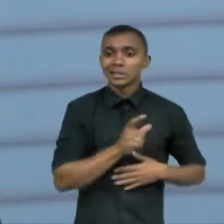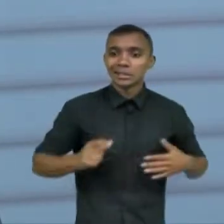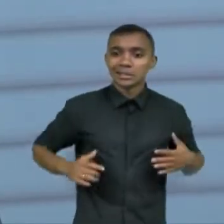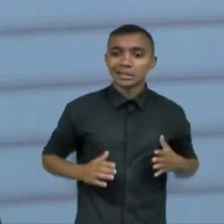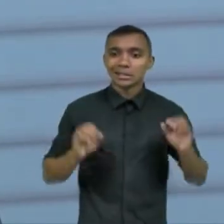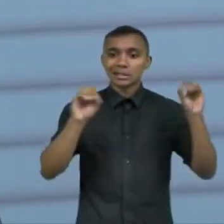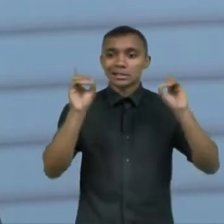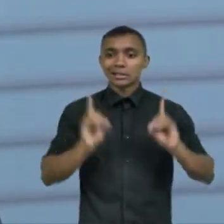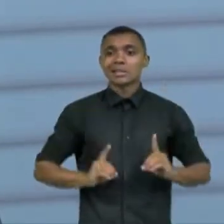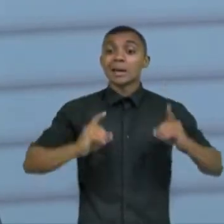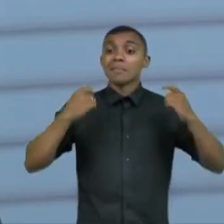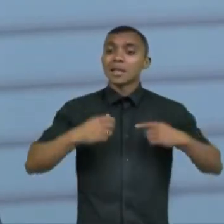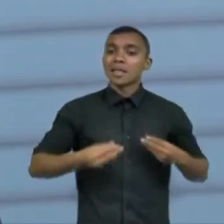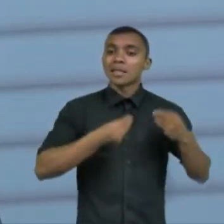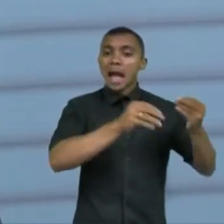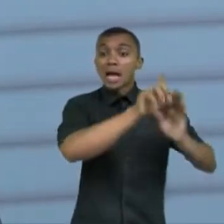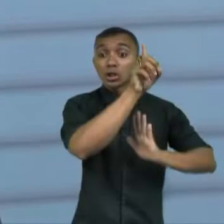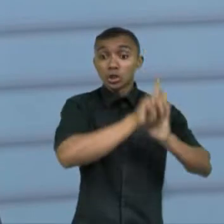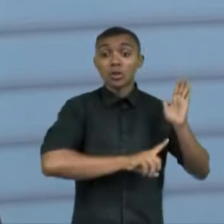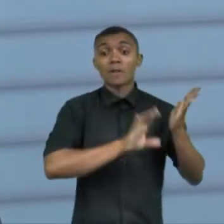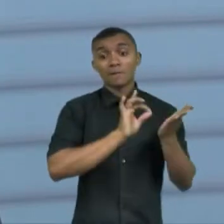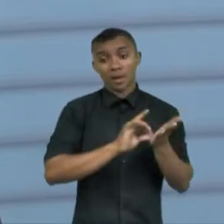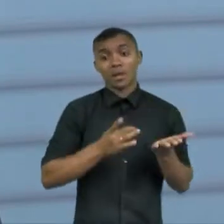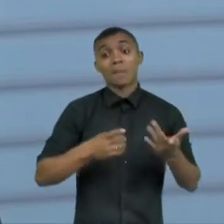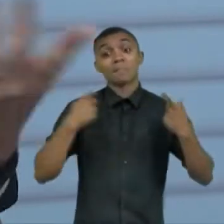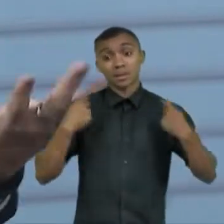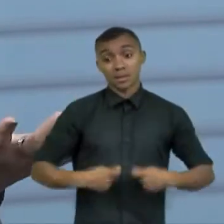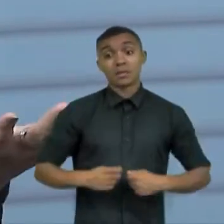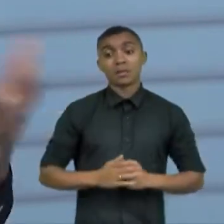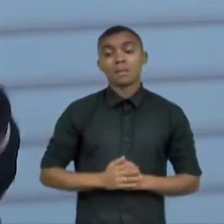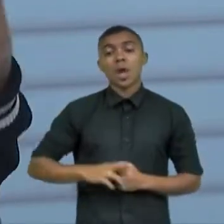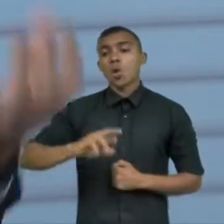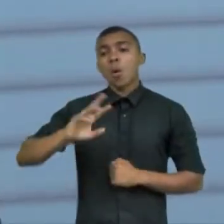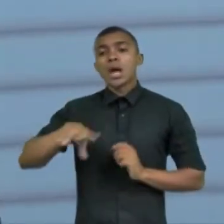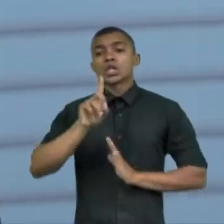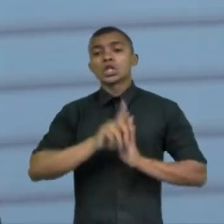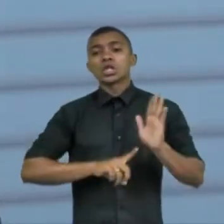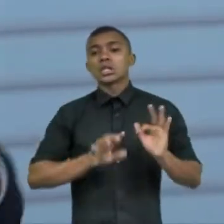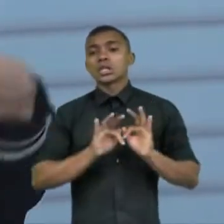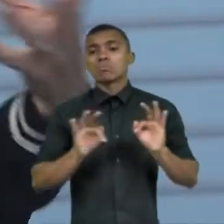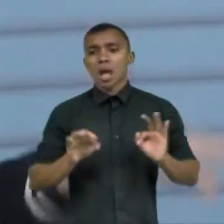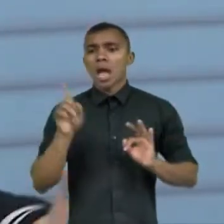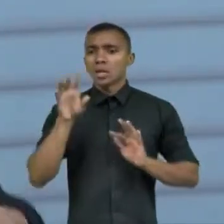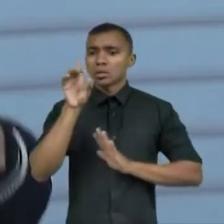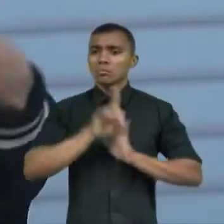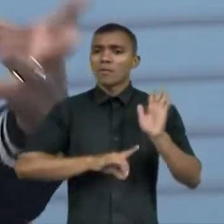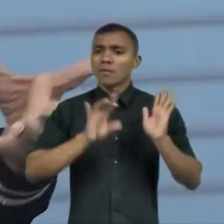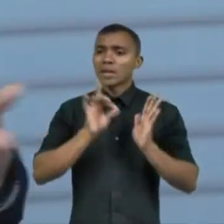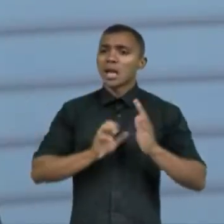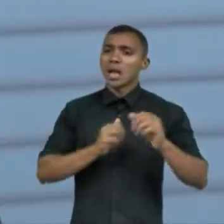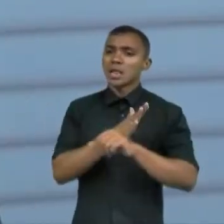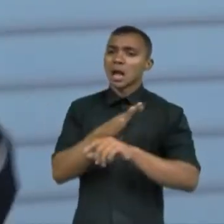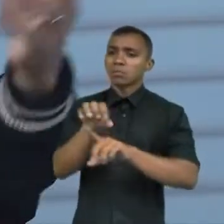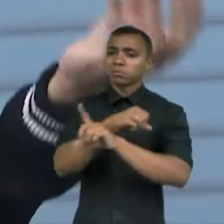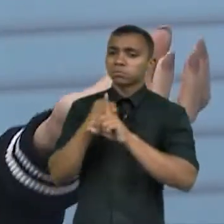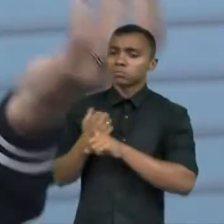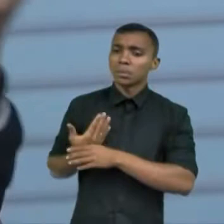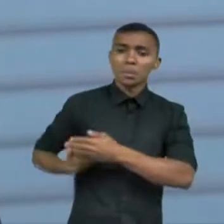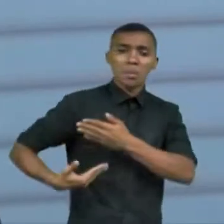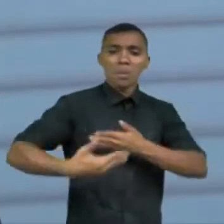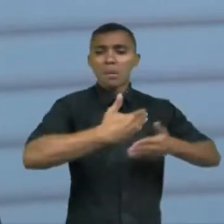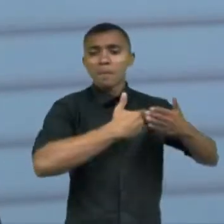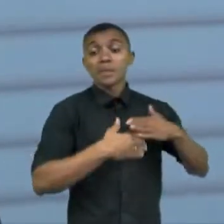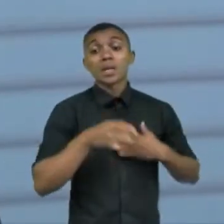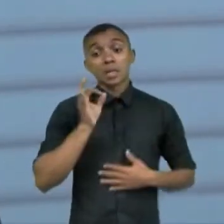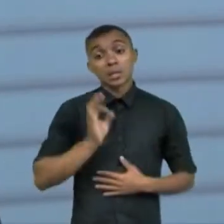necessitada de direitos de fato efetivos não direitos fictícios mas direitos efetivos de participar da sociedade e aí eu venho